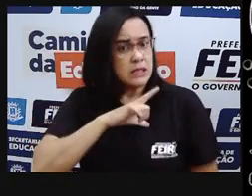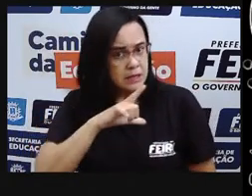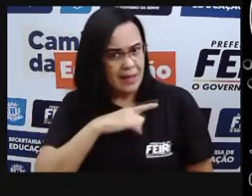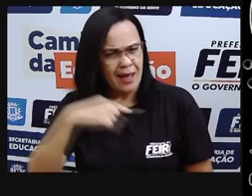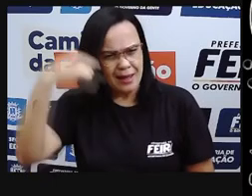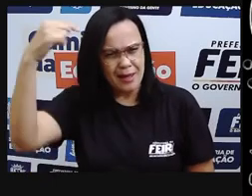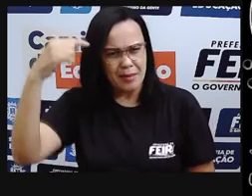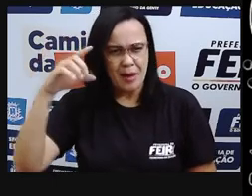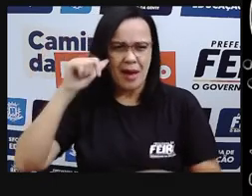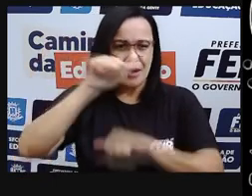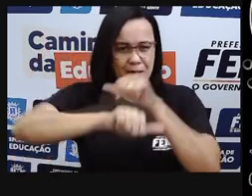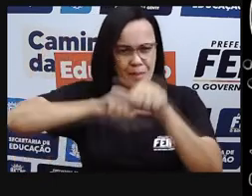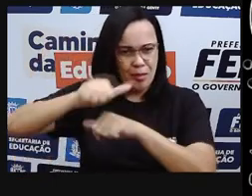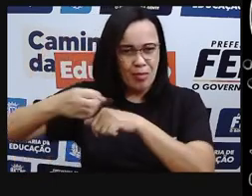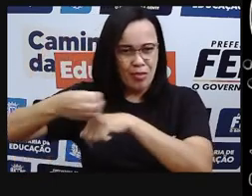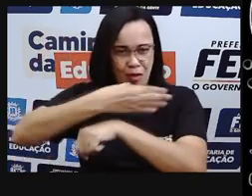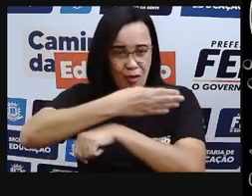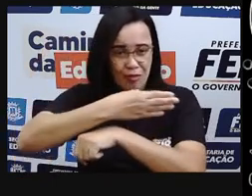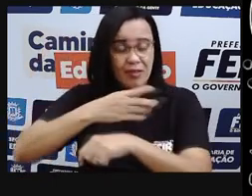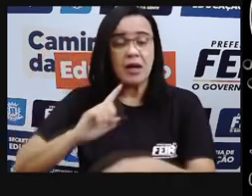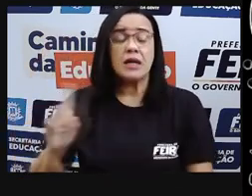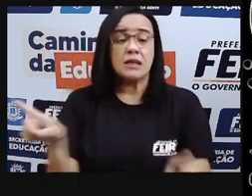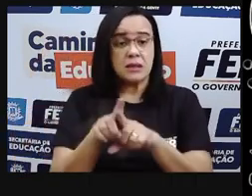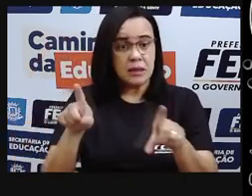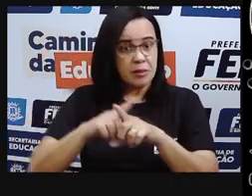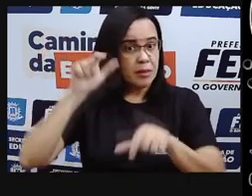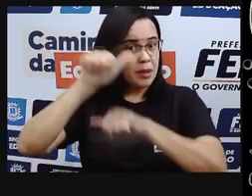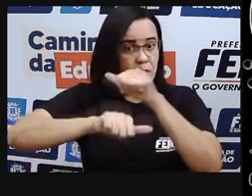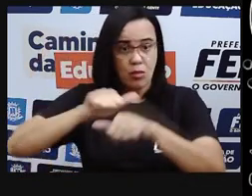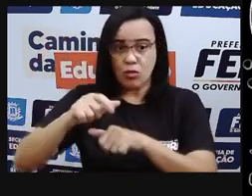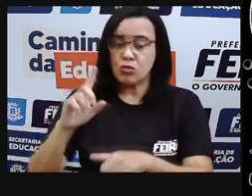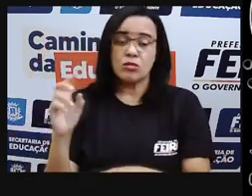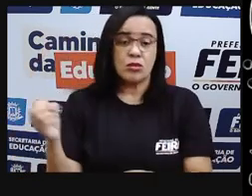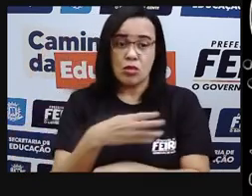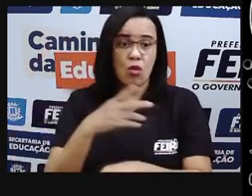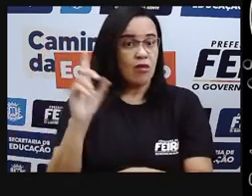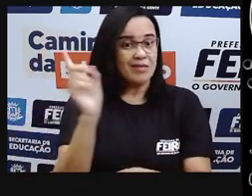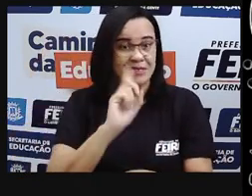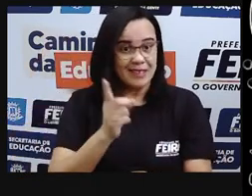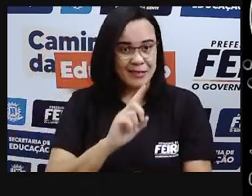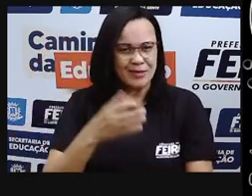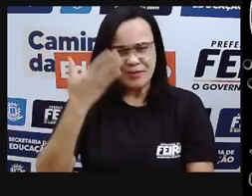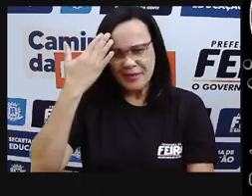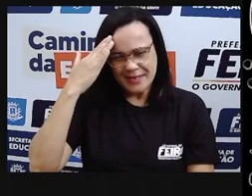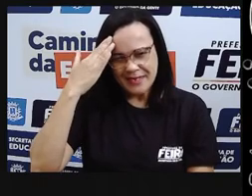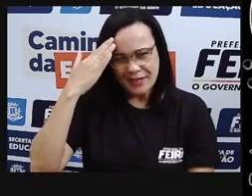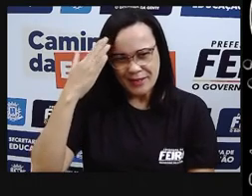e existem fontes de energia não renováveis. Tranquilo até aqui?